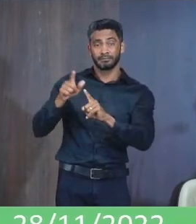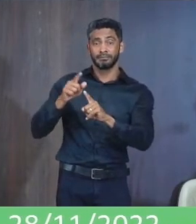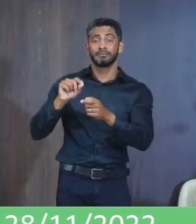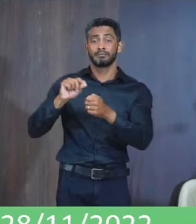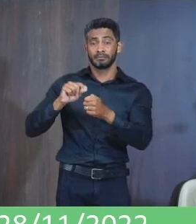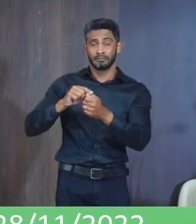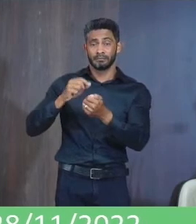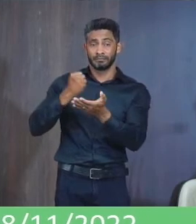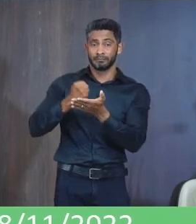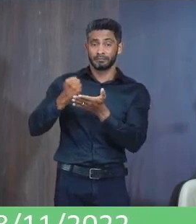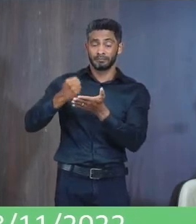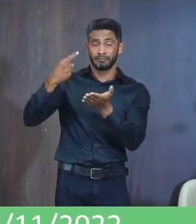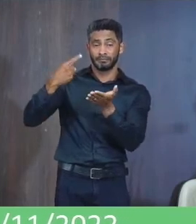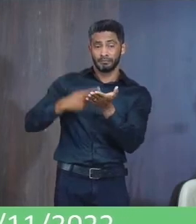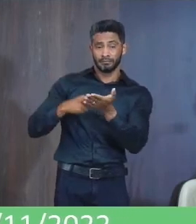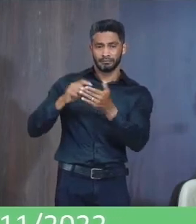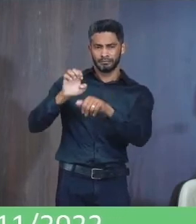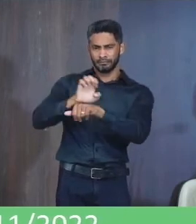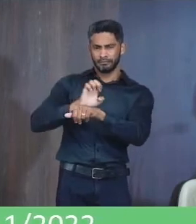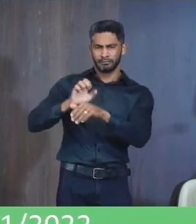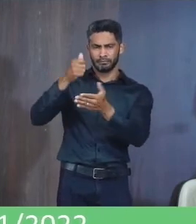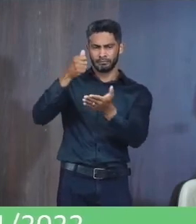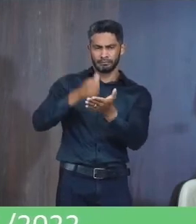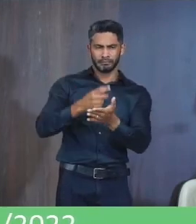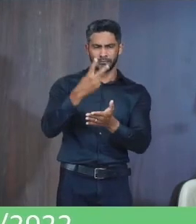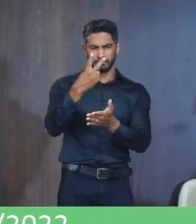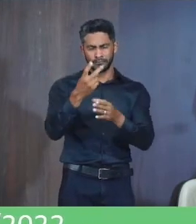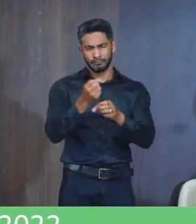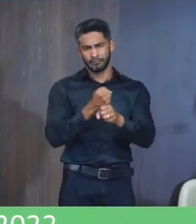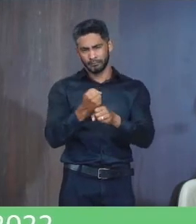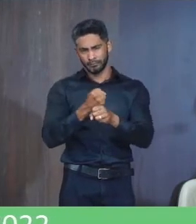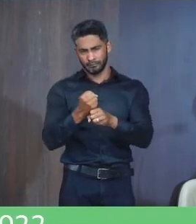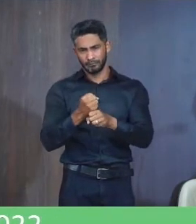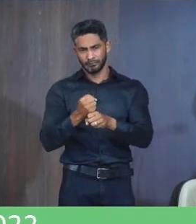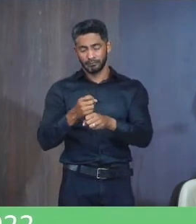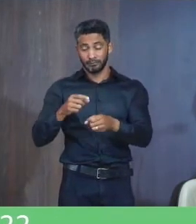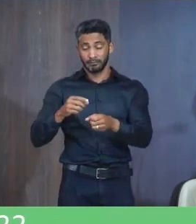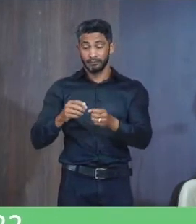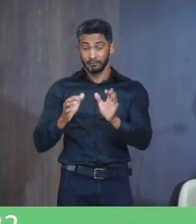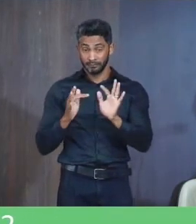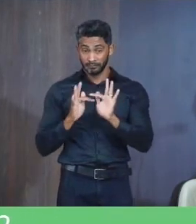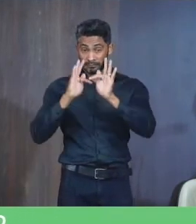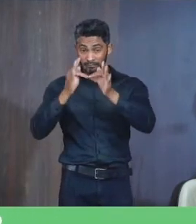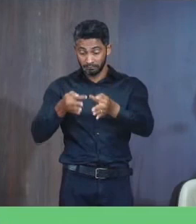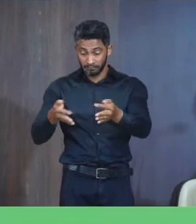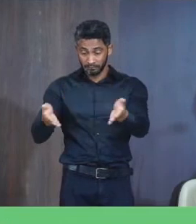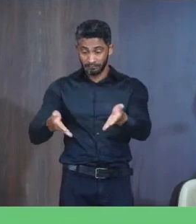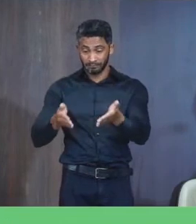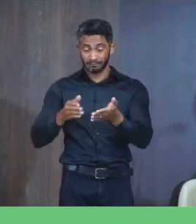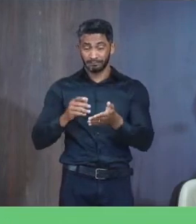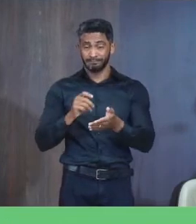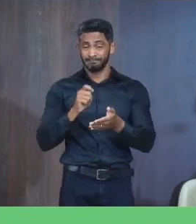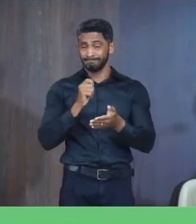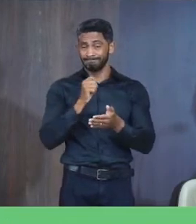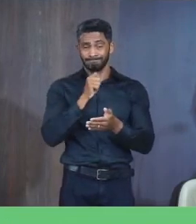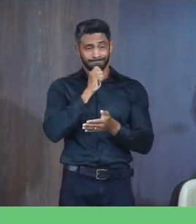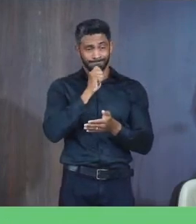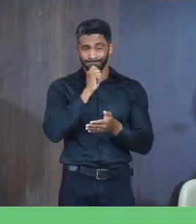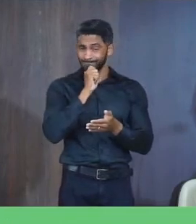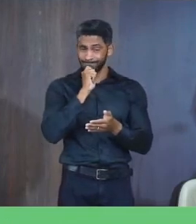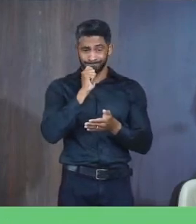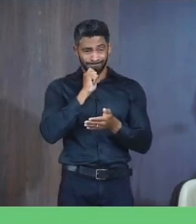poder pagar O executivo Pagar durante Dois anos E está vencendo Agora E nada De